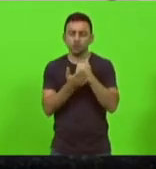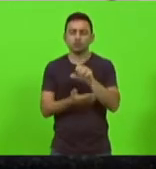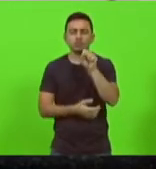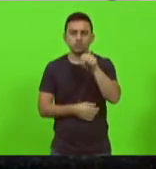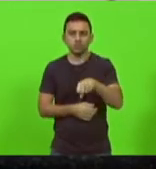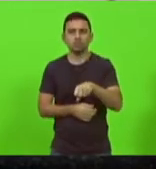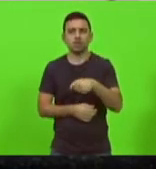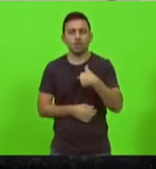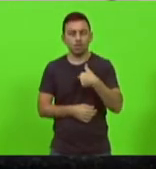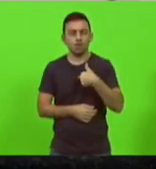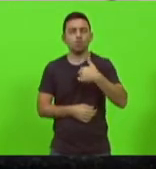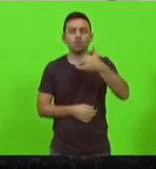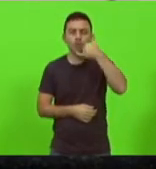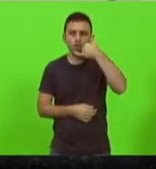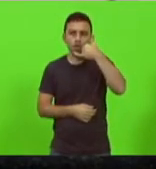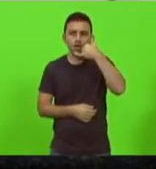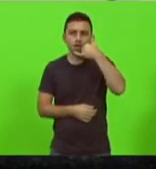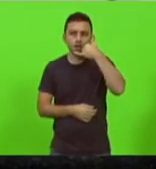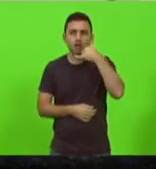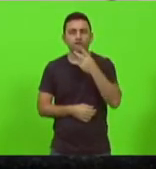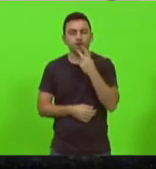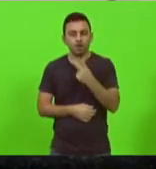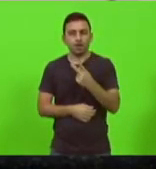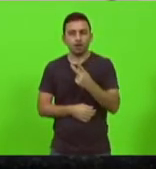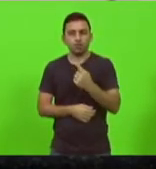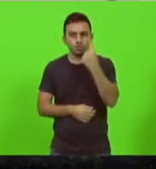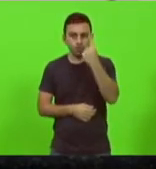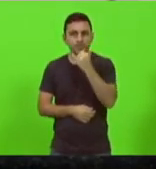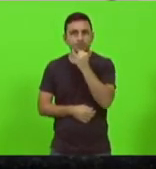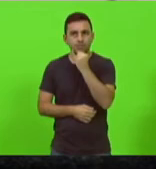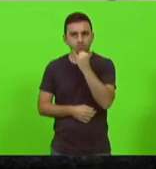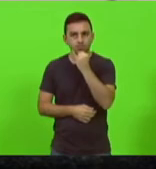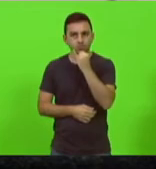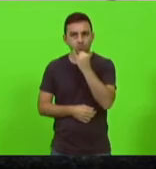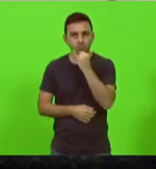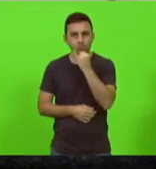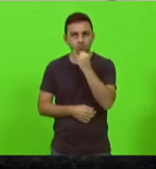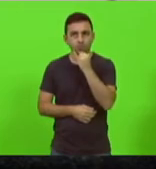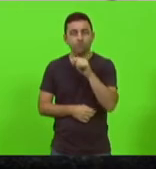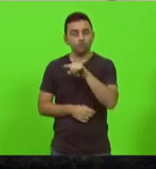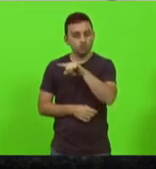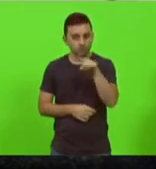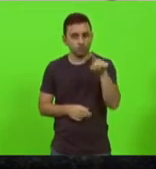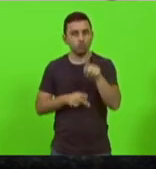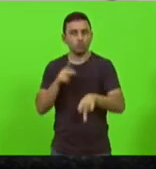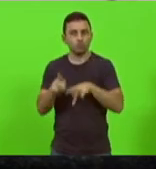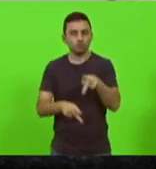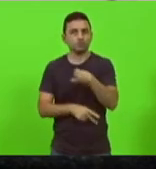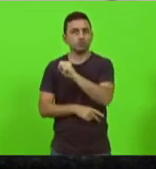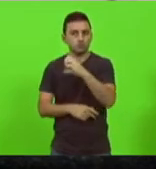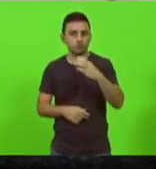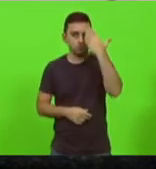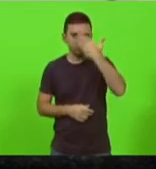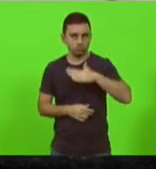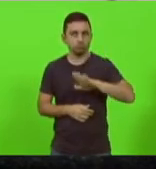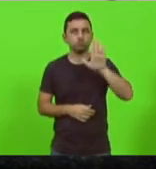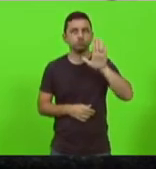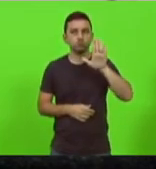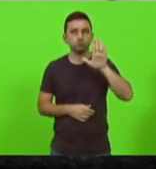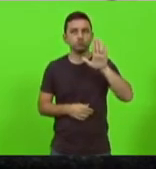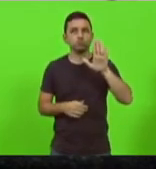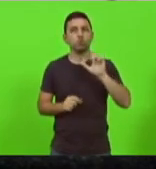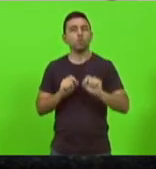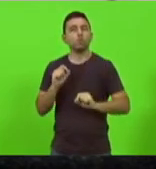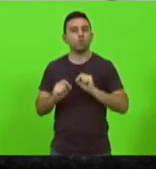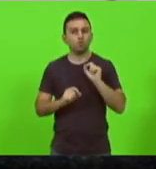liguei só vou citar um exemplo aqui para os catarinenses ver o que é comprometimento o que é